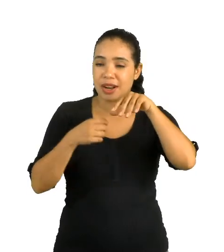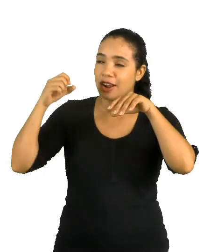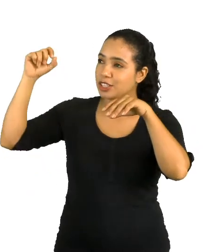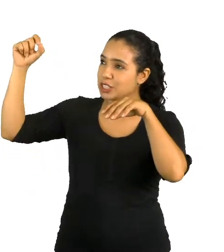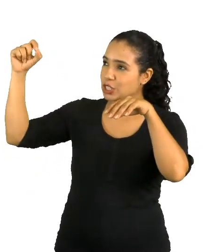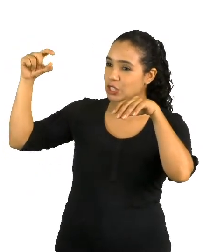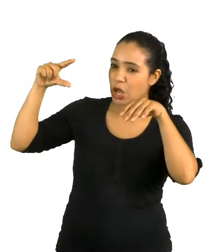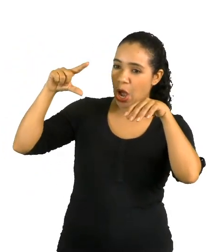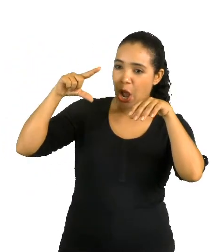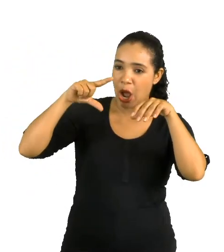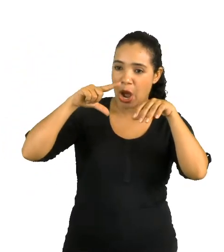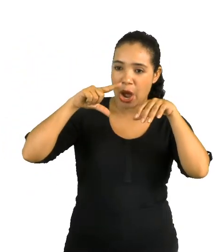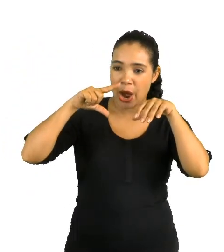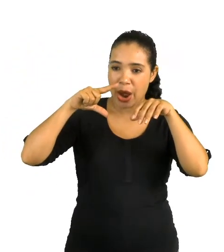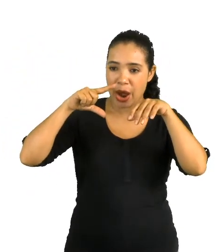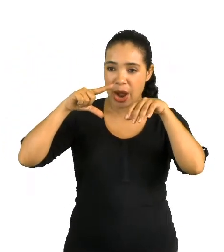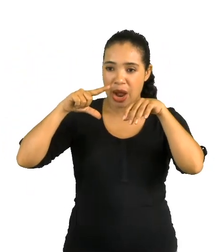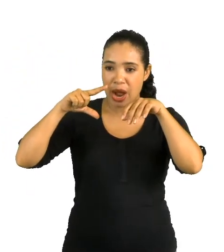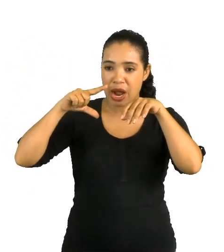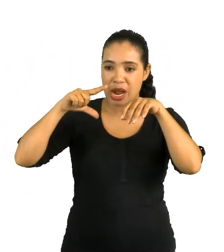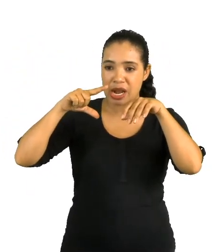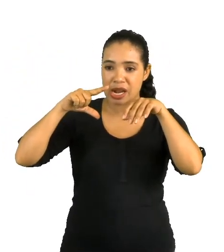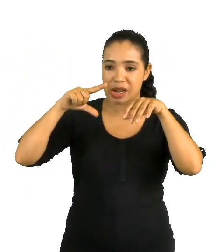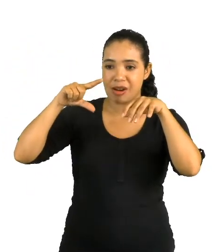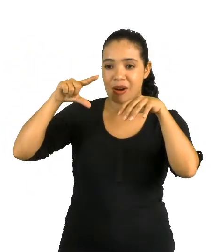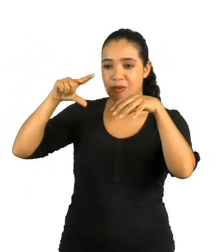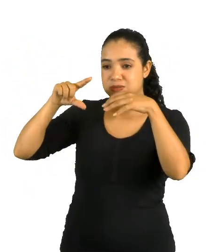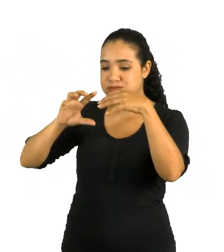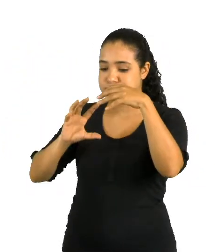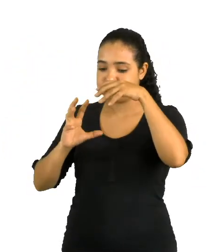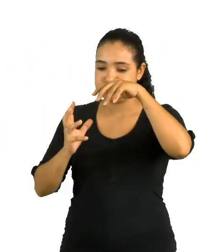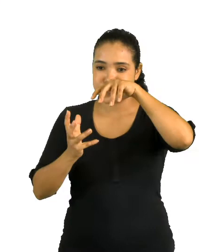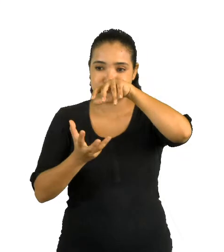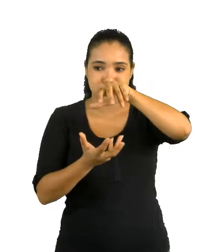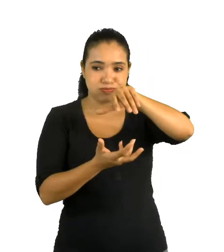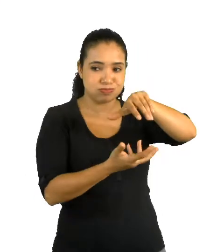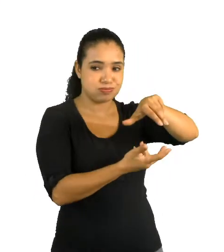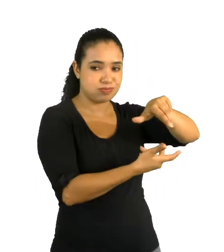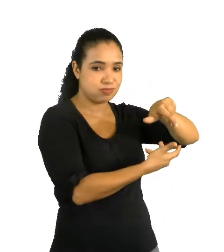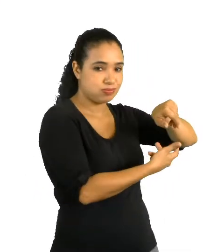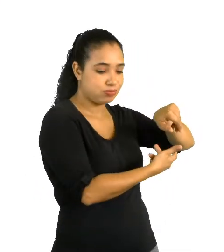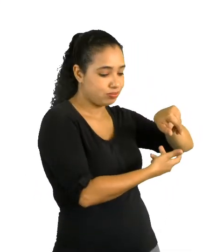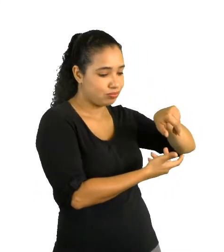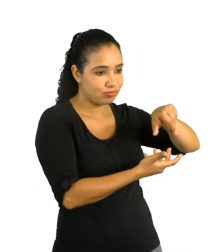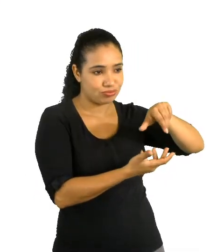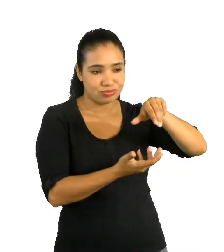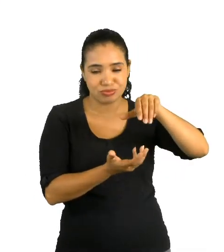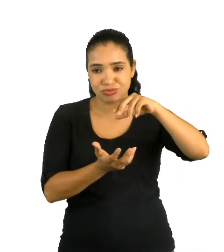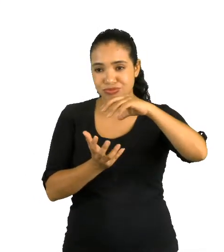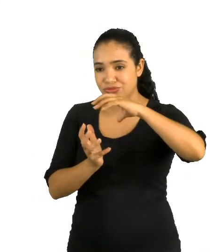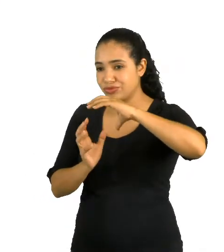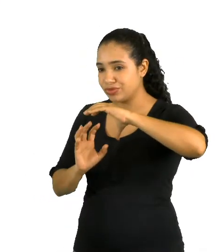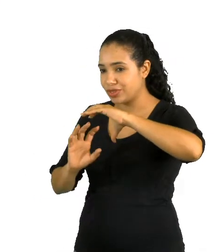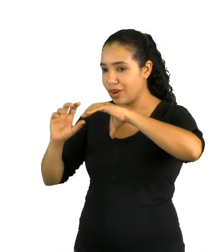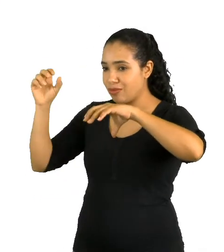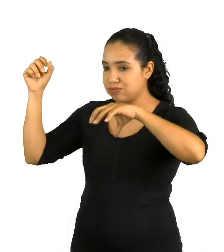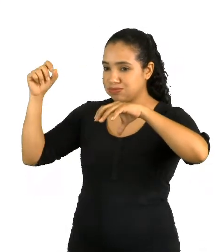Para alumiar o corpo todo, vai girando sem parar.